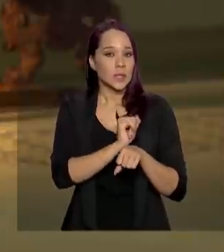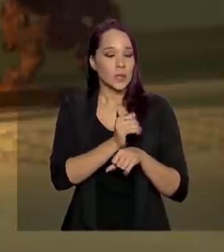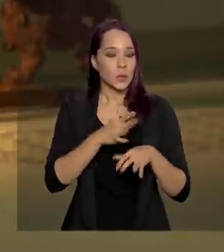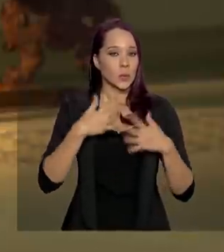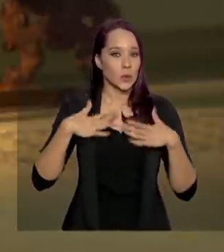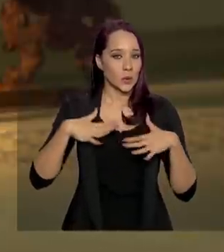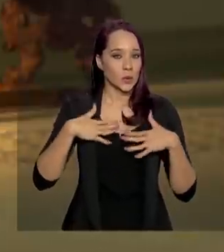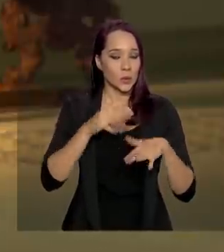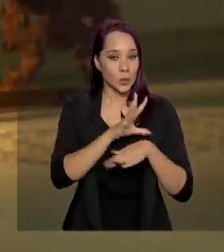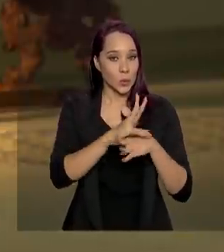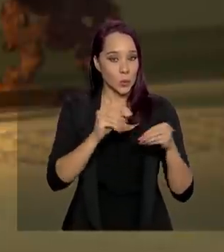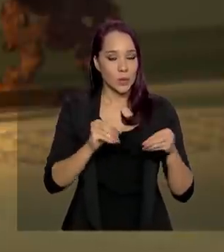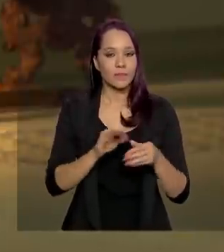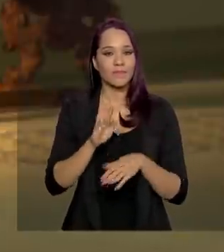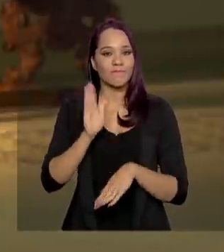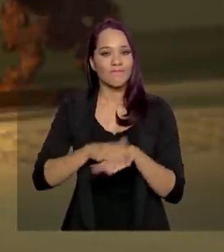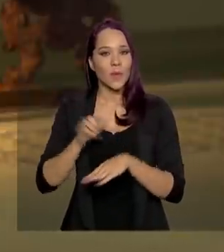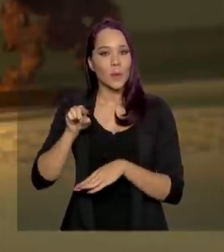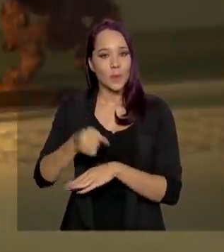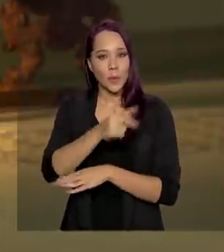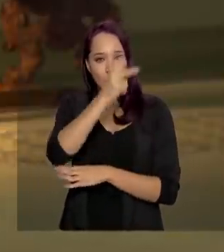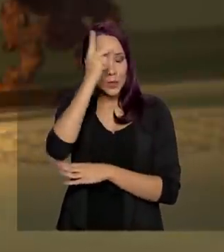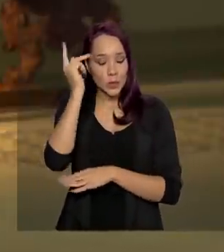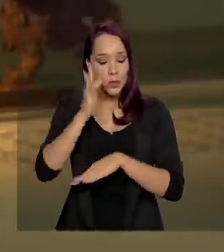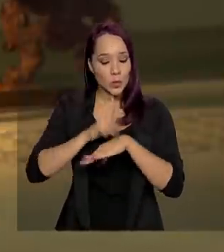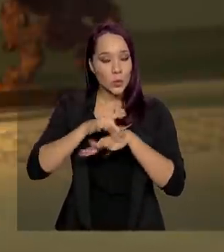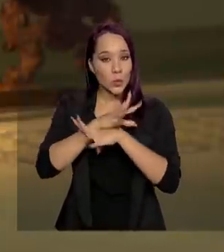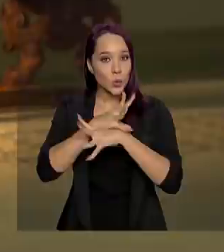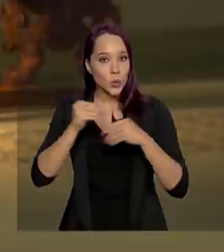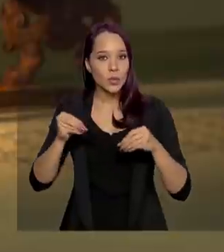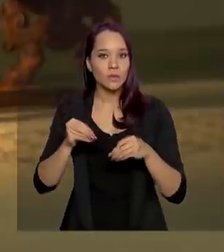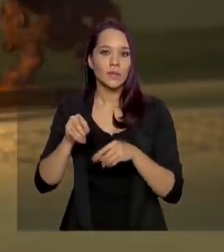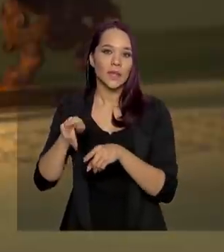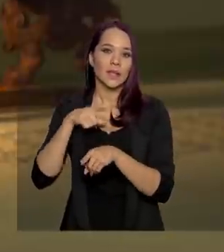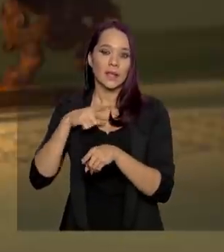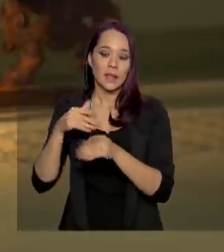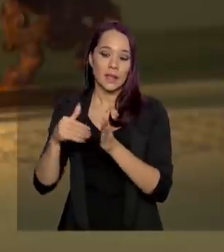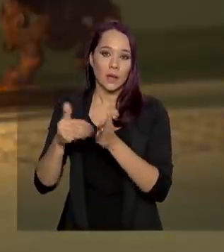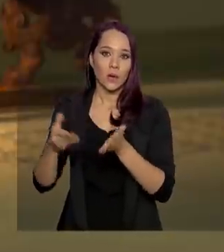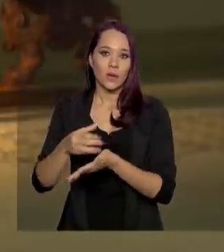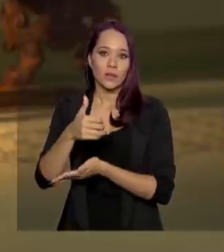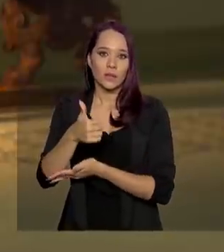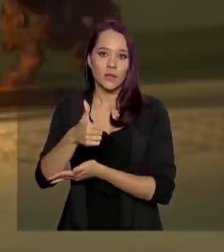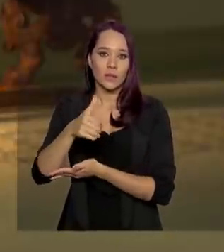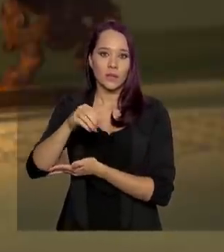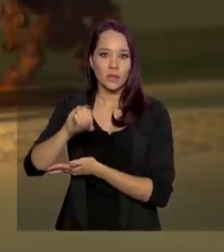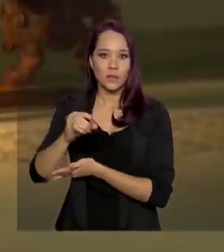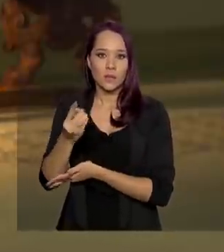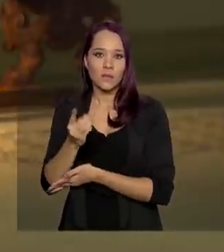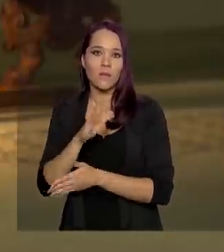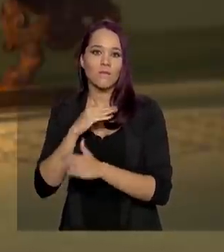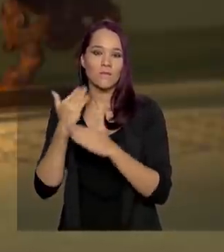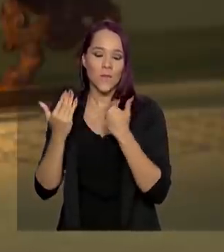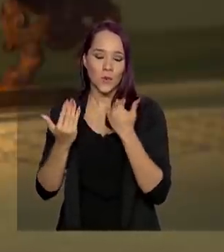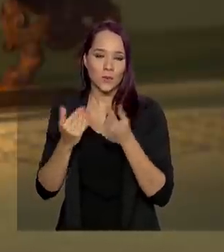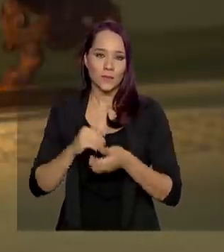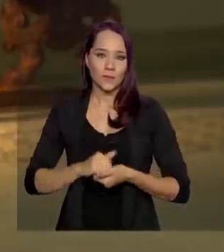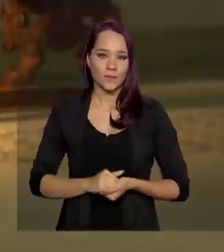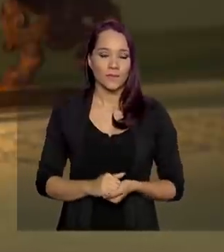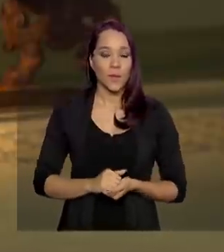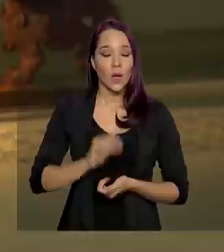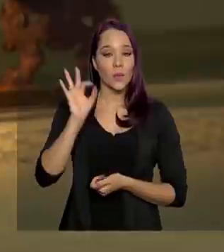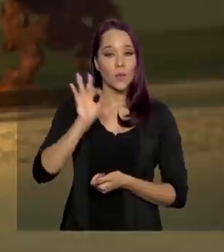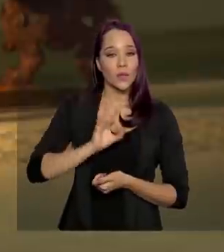Nós temos aí mais de mil pessoas que já foram curadas. E nós tivemos, até o momento, 101 mortes. A